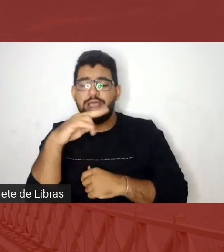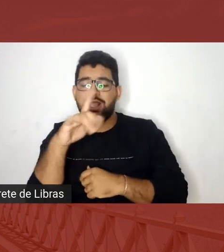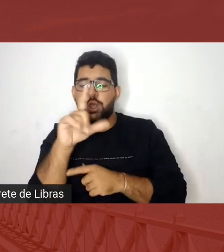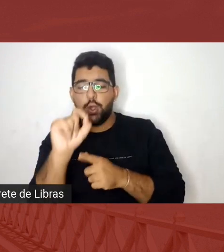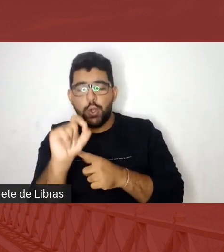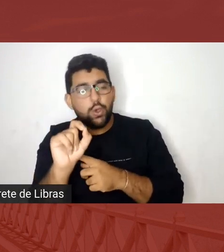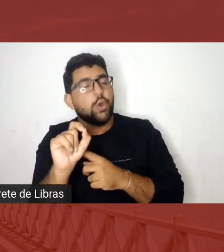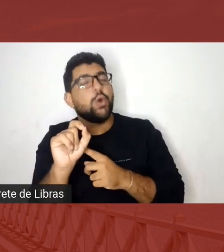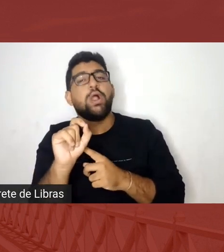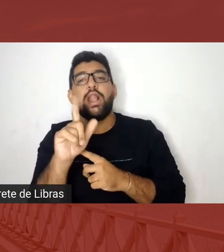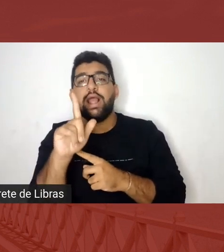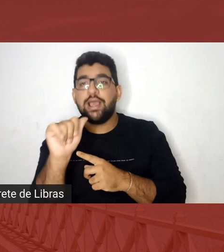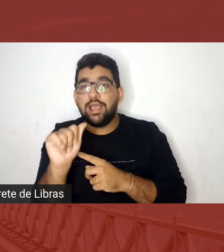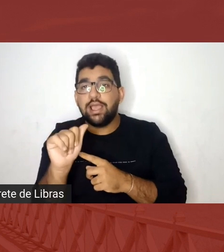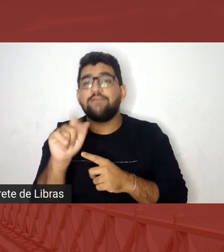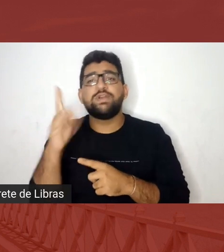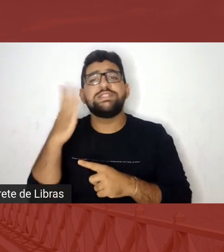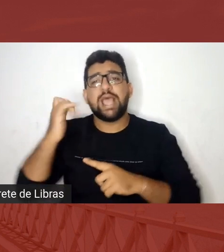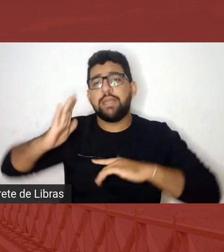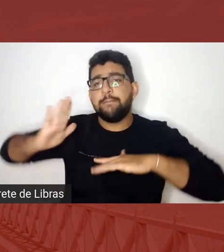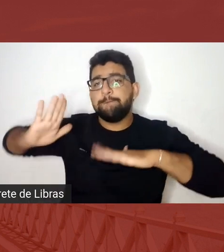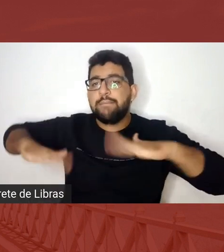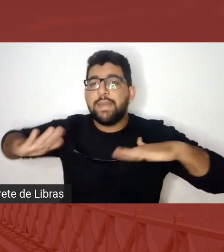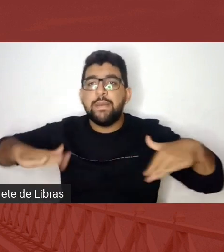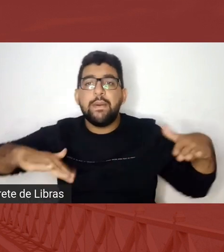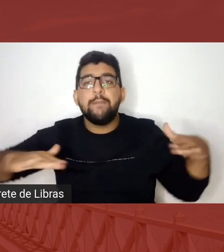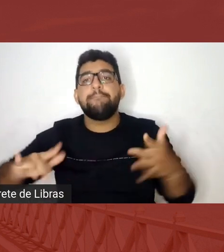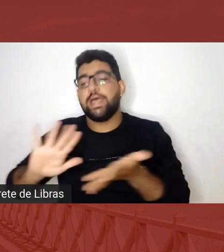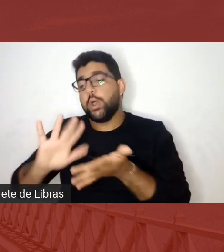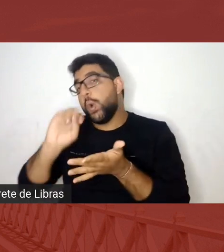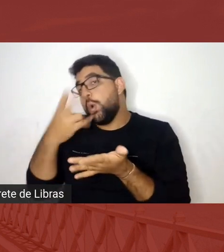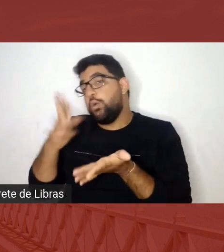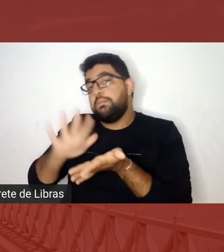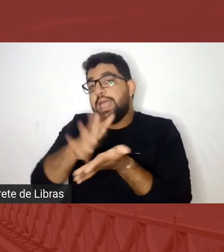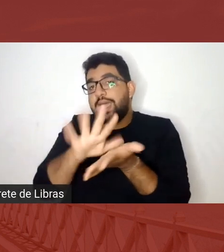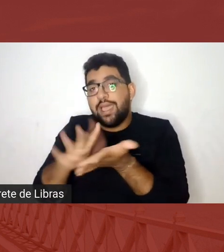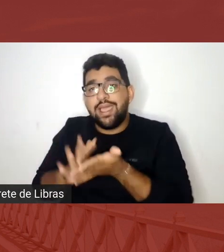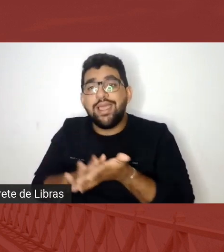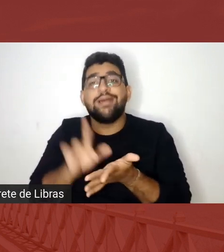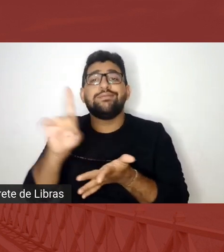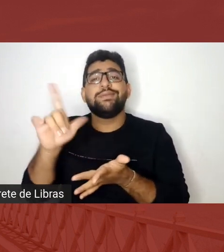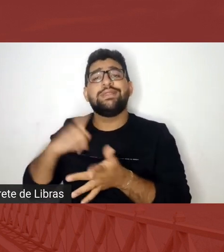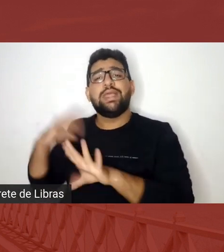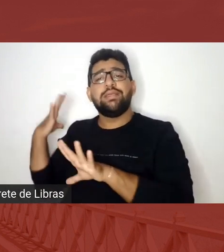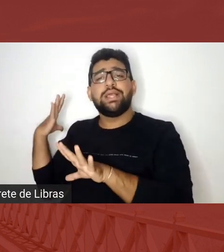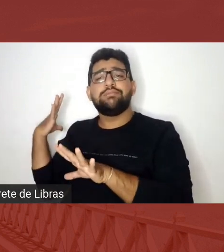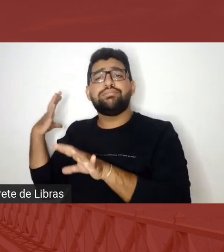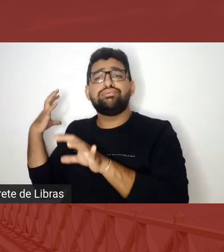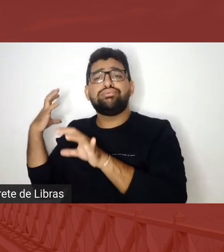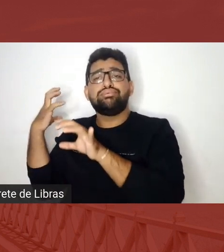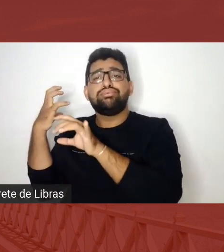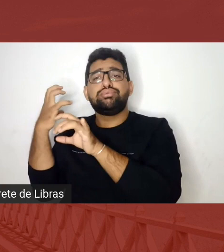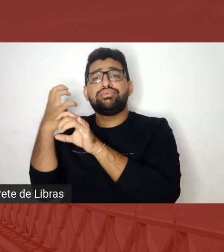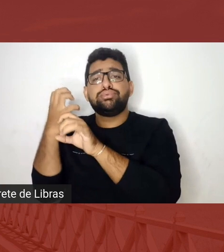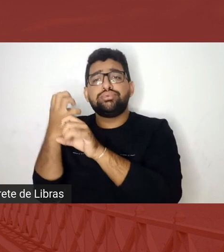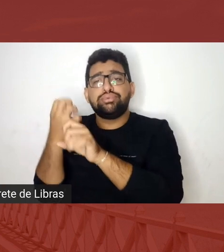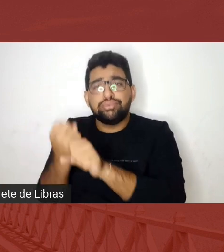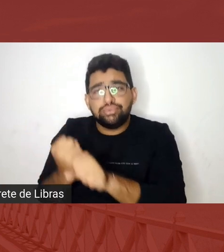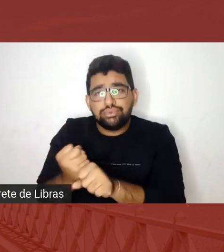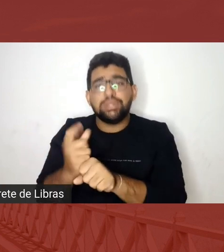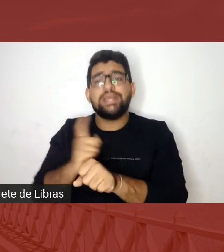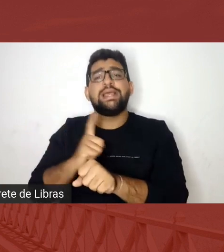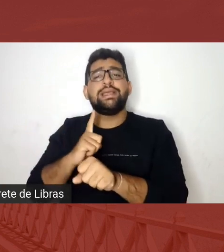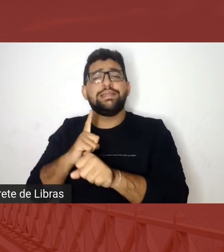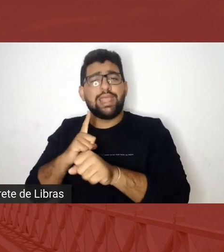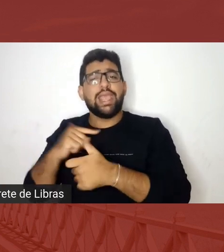Sabe o sambista ali, você acha que ele é só o cara que toca pandeiro? Não é, ele carrega todo um, um espiritão, um movimento por trás